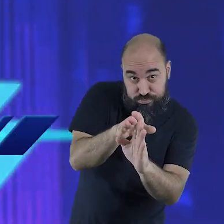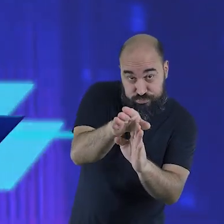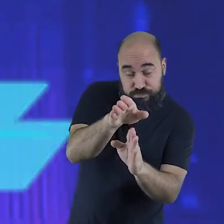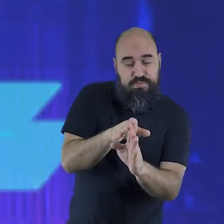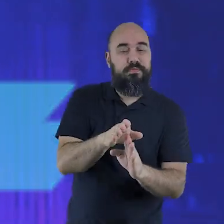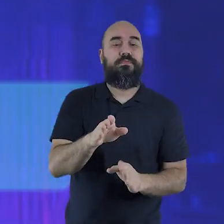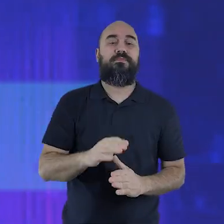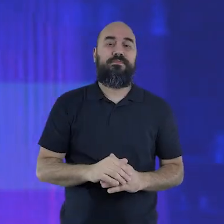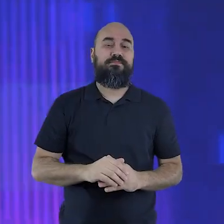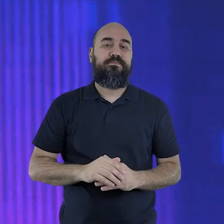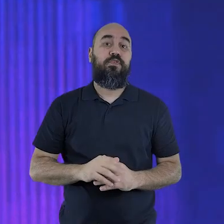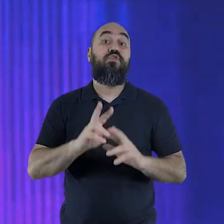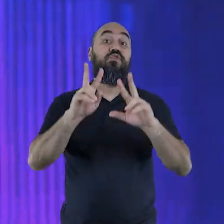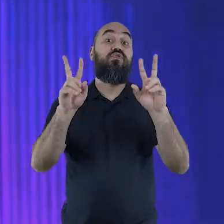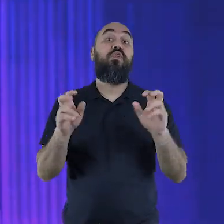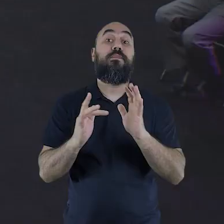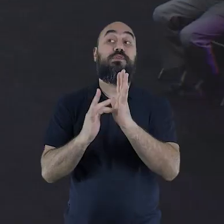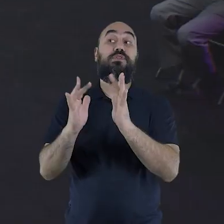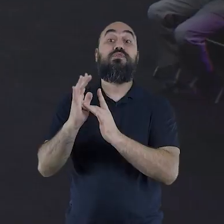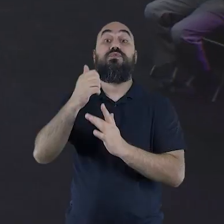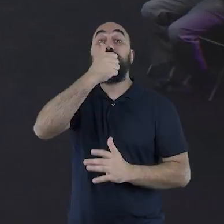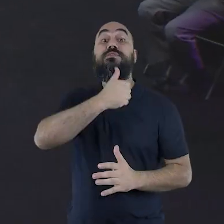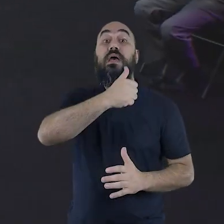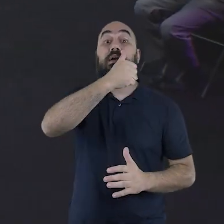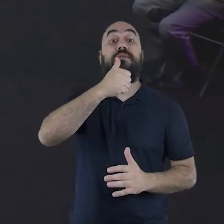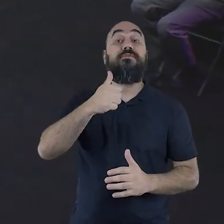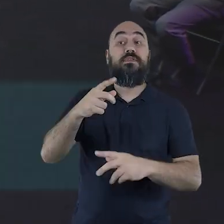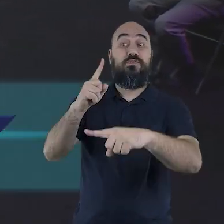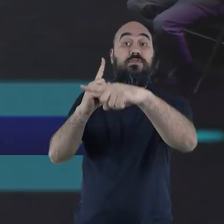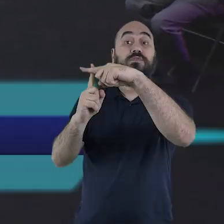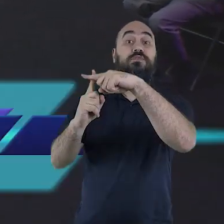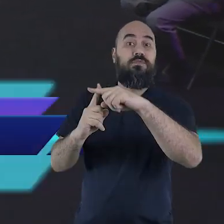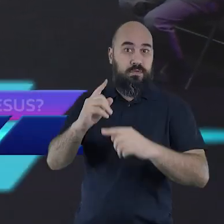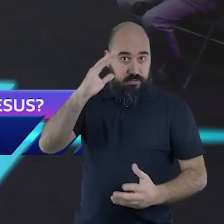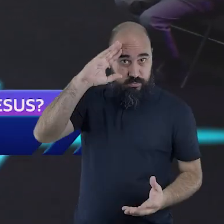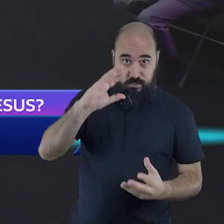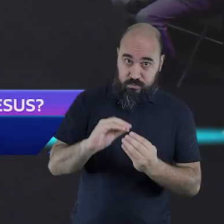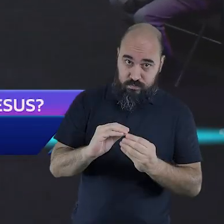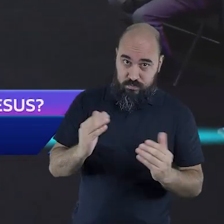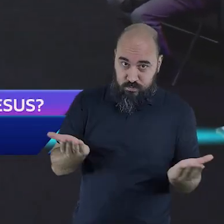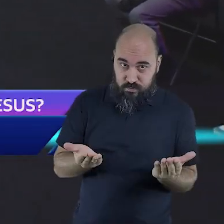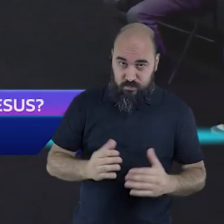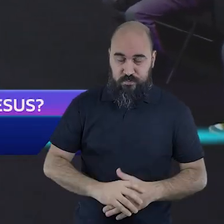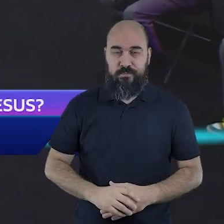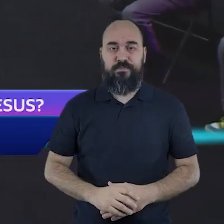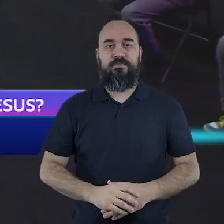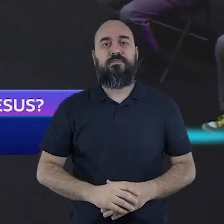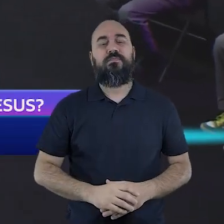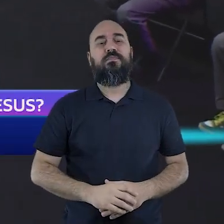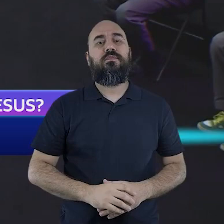Cristo e o Seu sacrifício. Vamos a 1 Coríntios, capítulo 15 e o versículo 3.